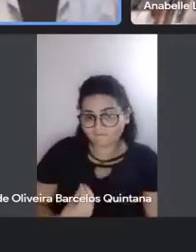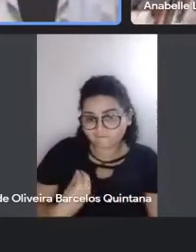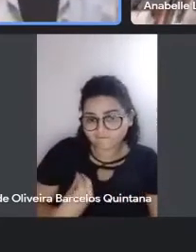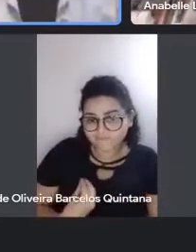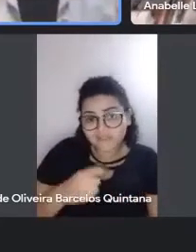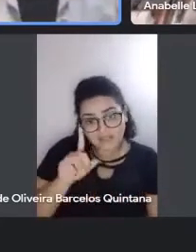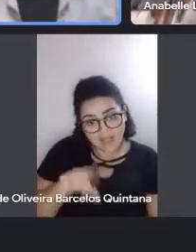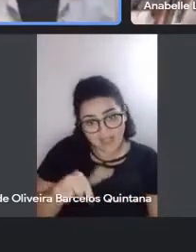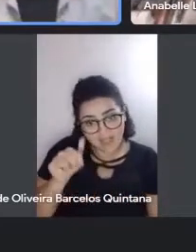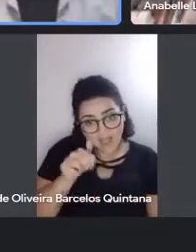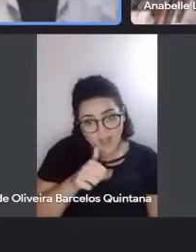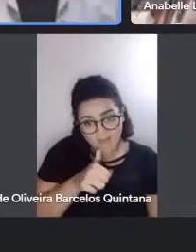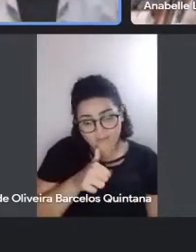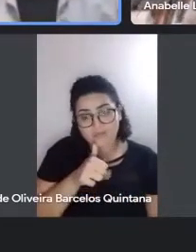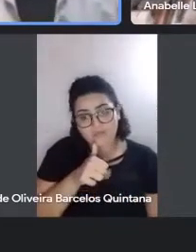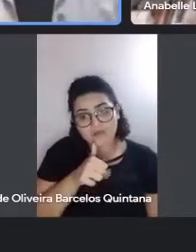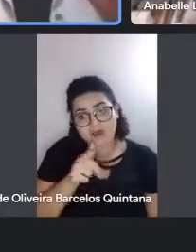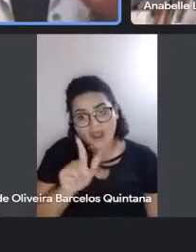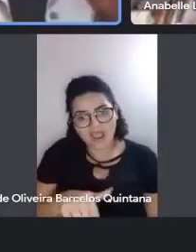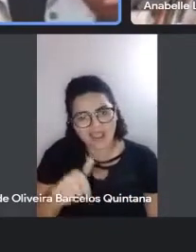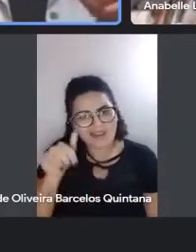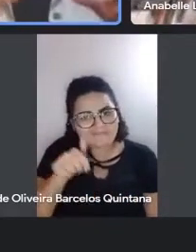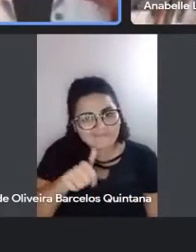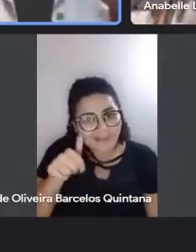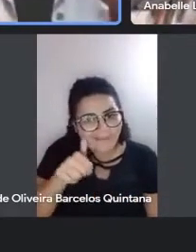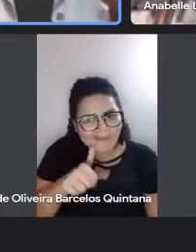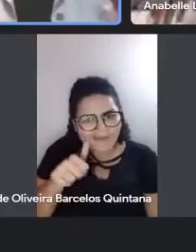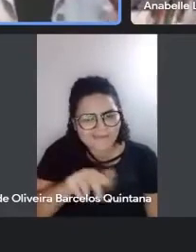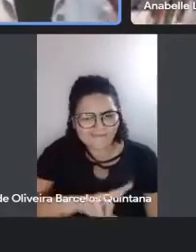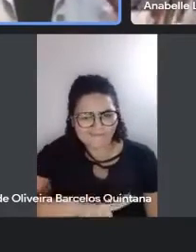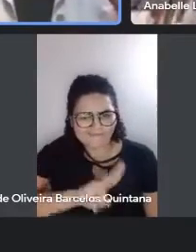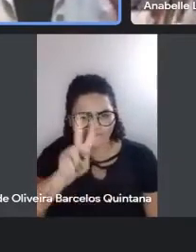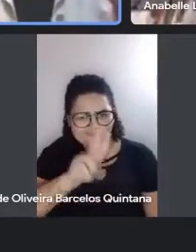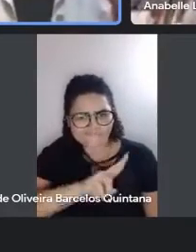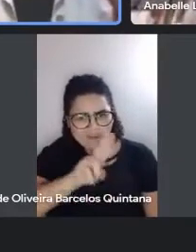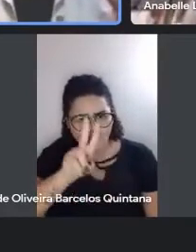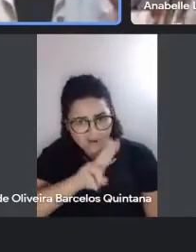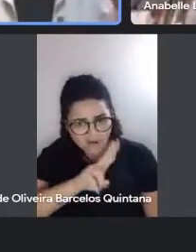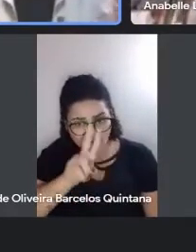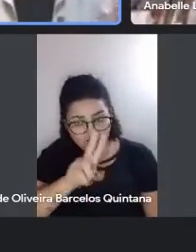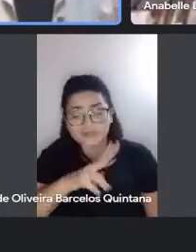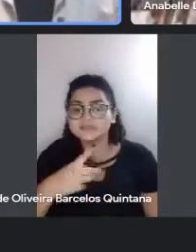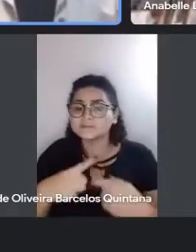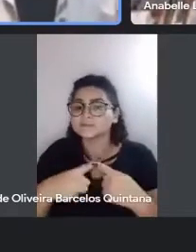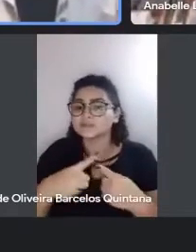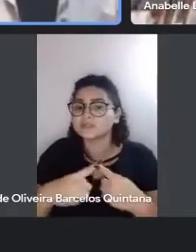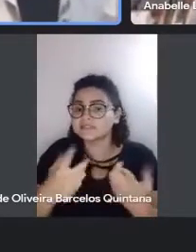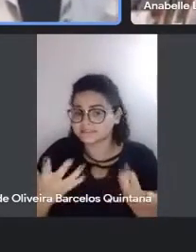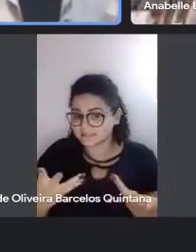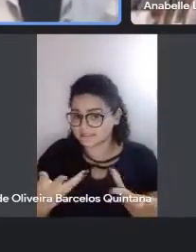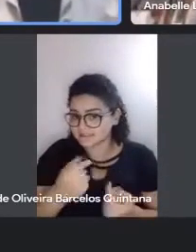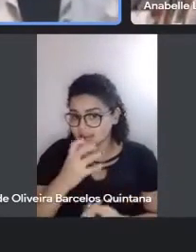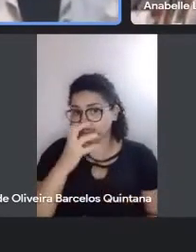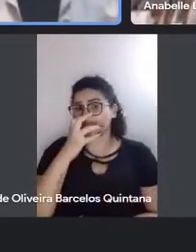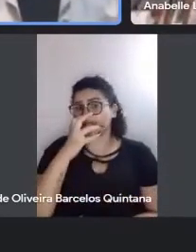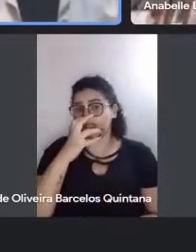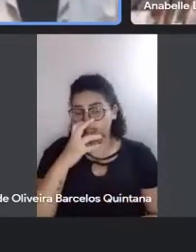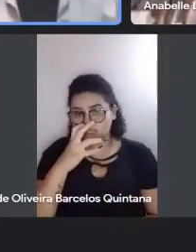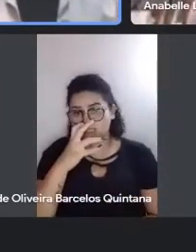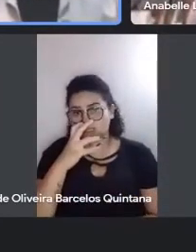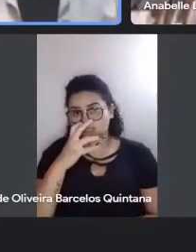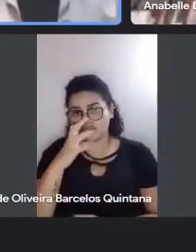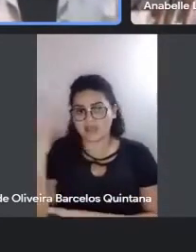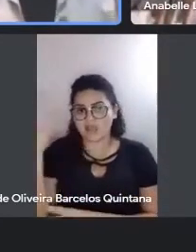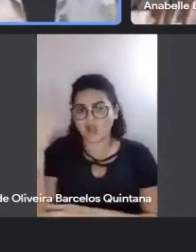tem aí esse feminino gritando. E é incrível, porque Euclides é considerado pelos ecologistas,